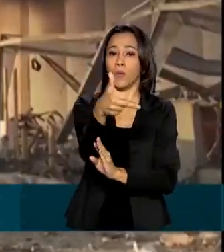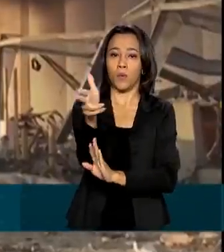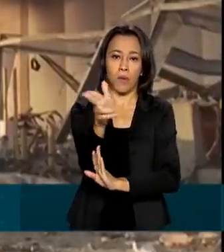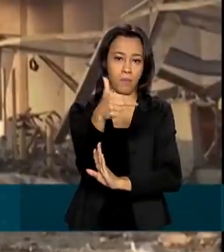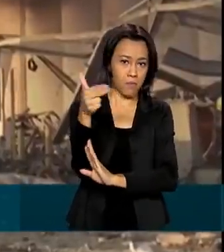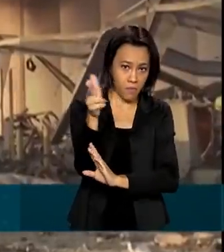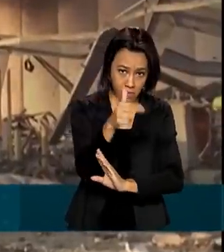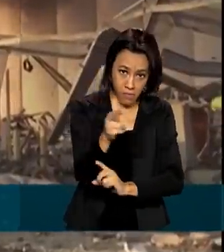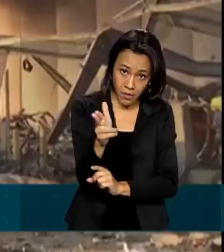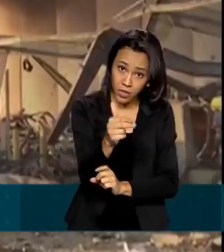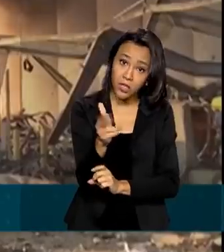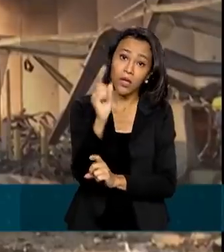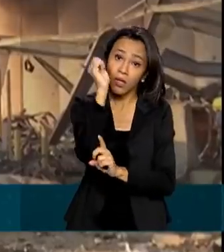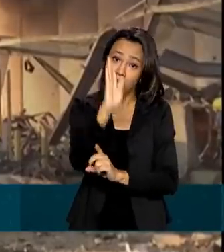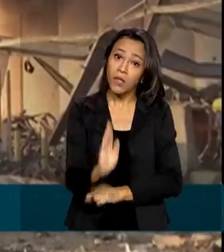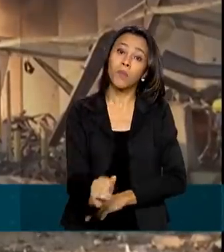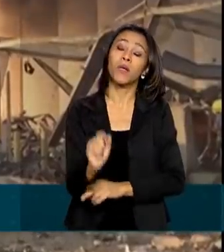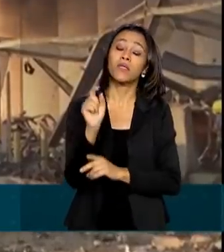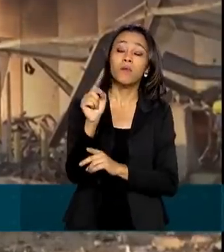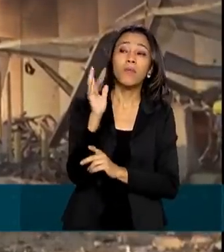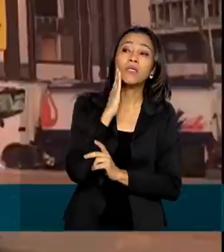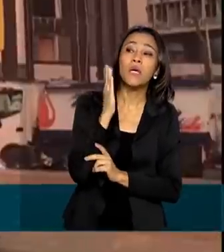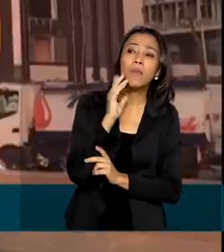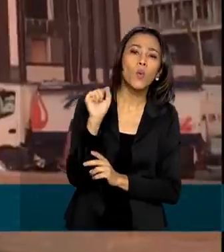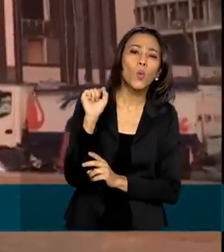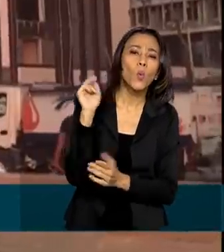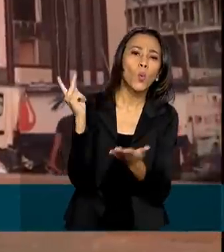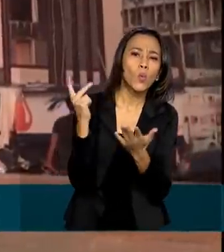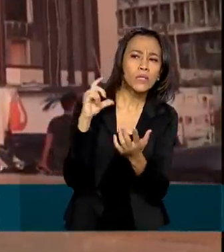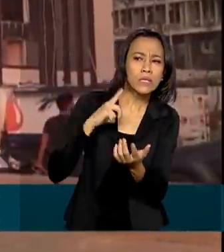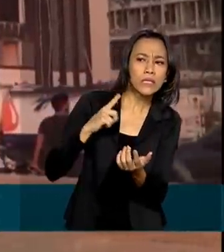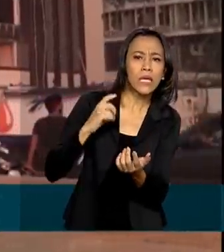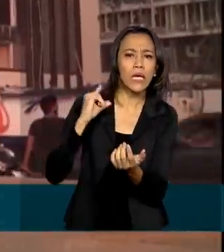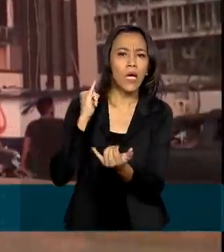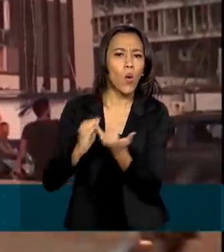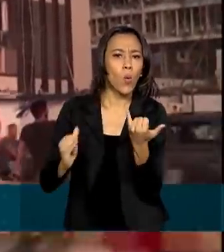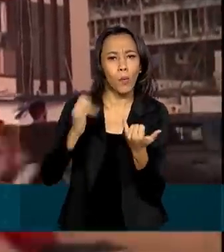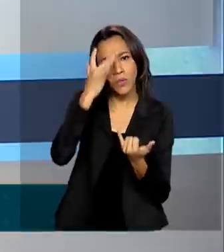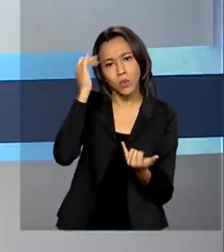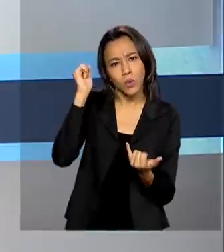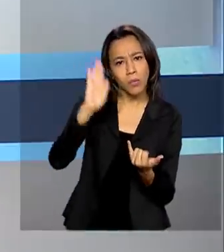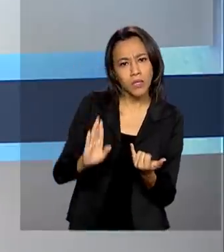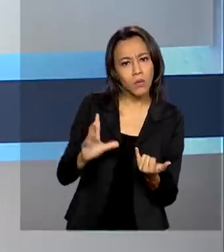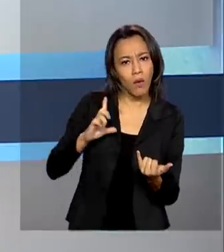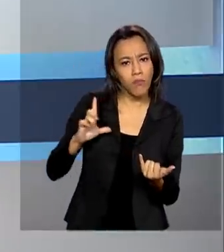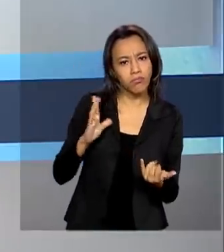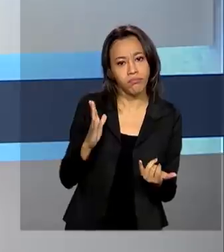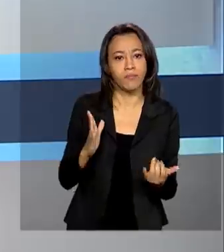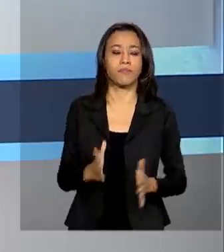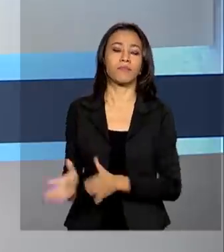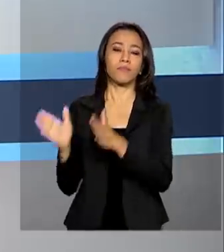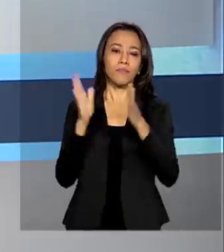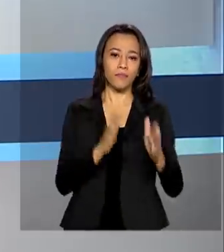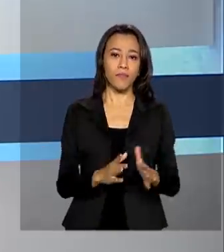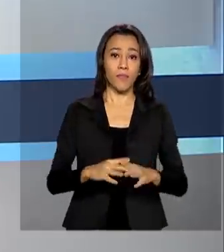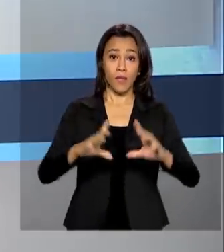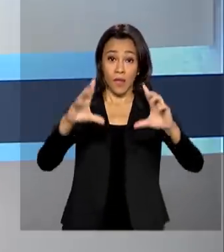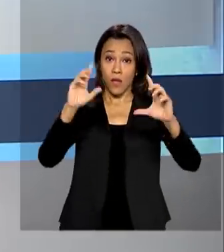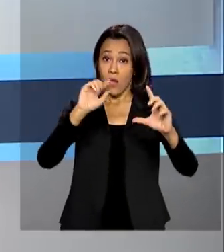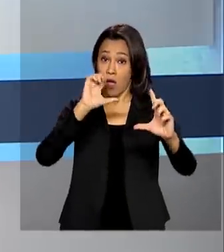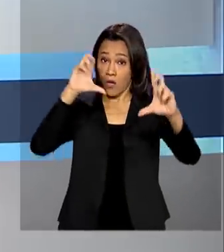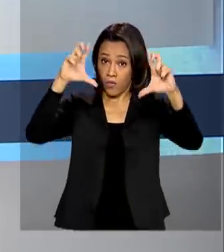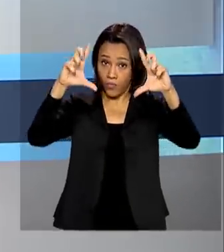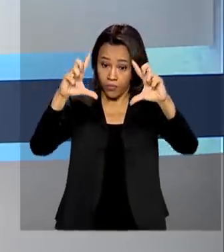para prestar informações sobre a situação dos brasileiros no Líbano. Zerar o desmatamento